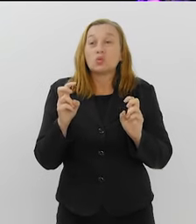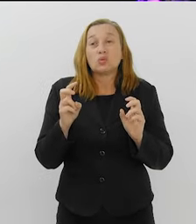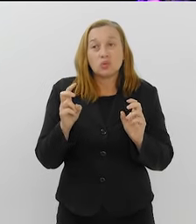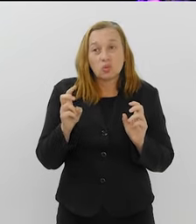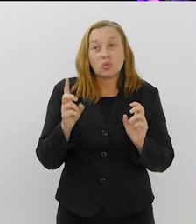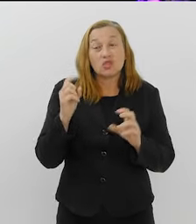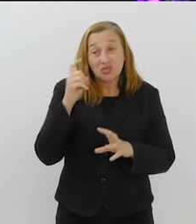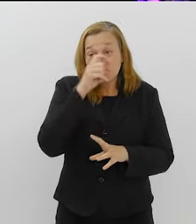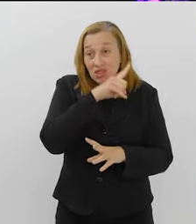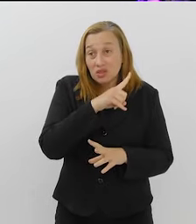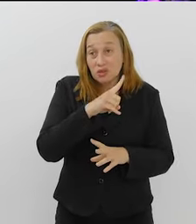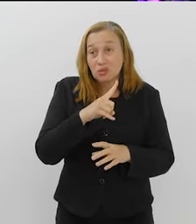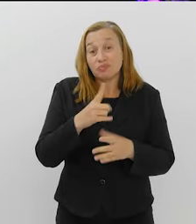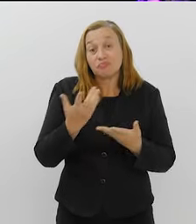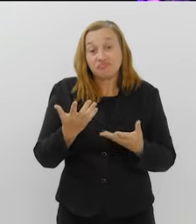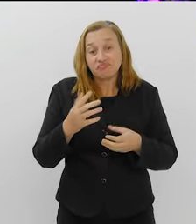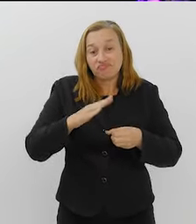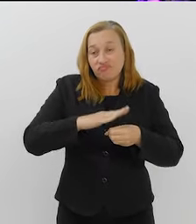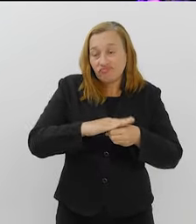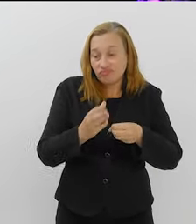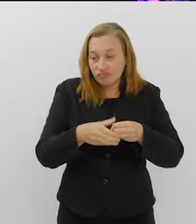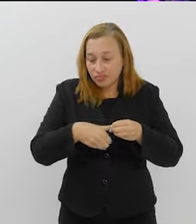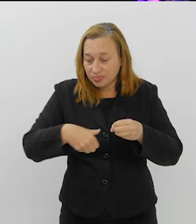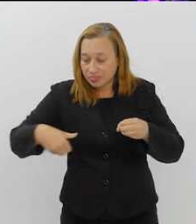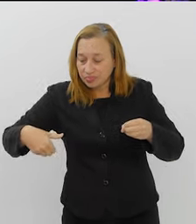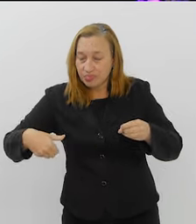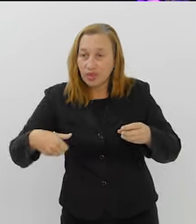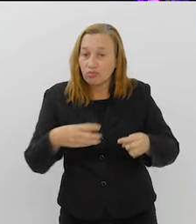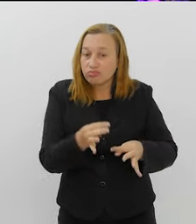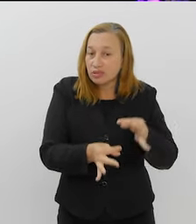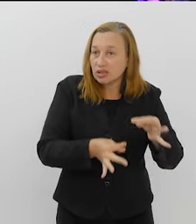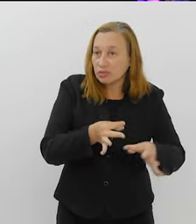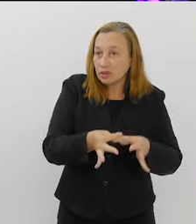relação à coleta de esgotos. Por exemplo,